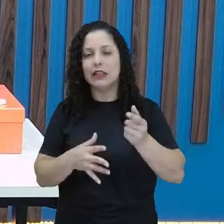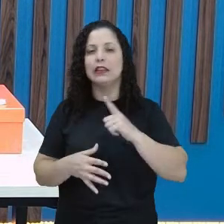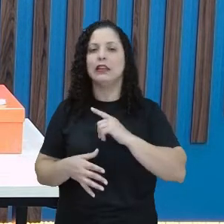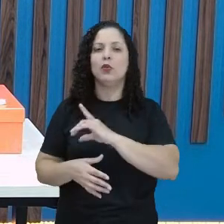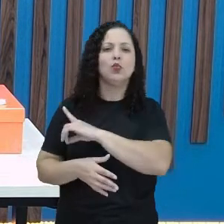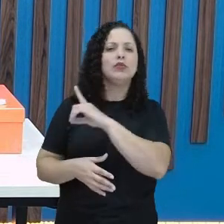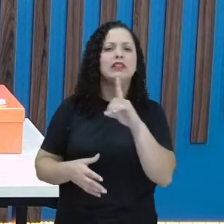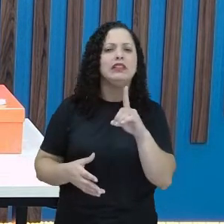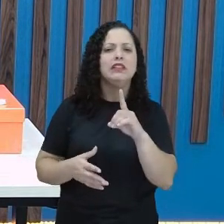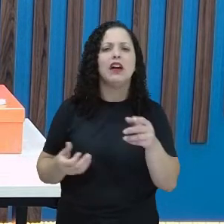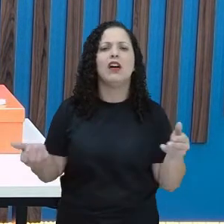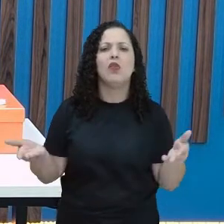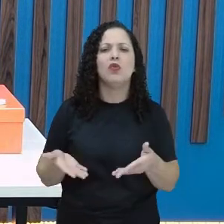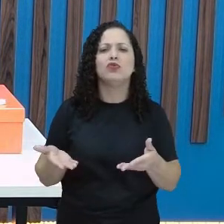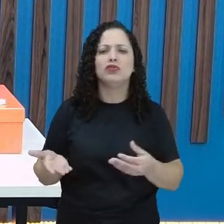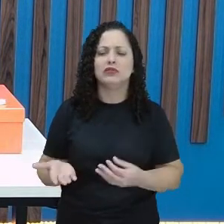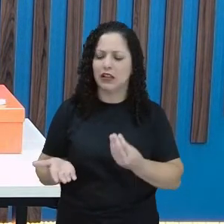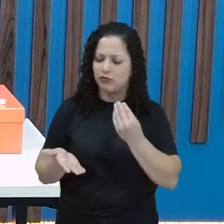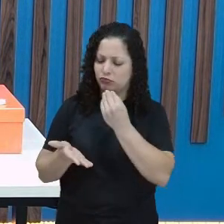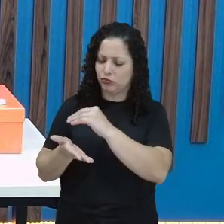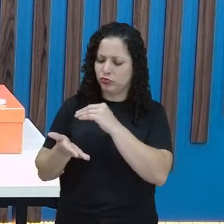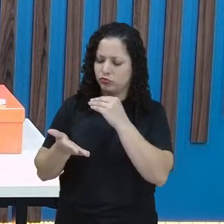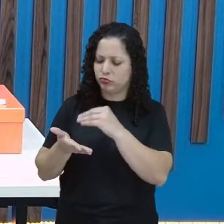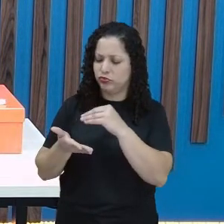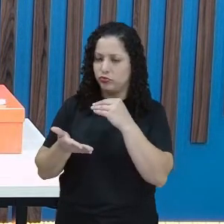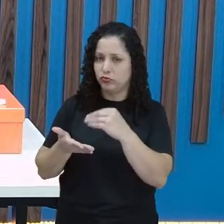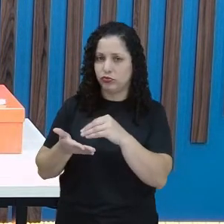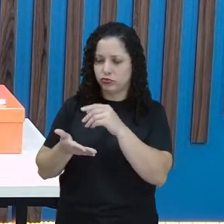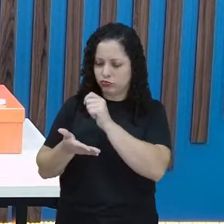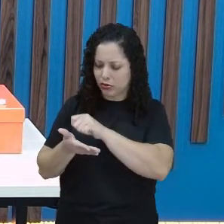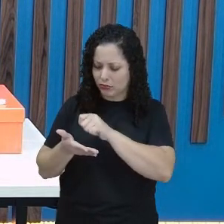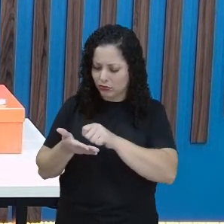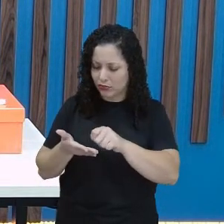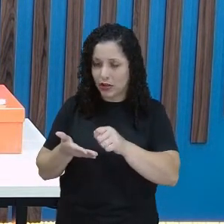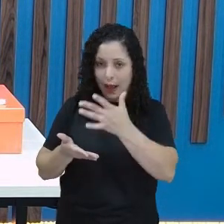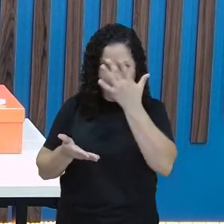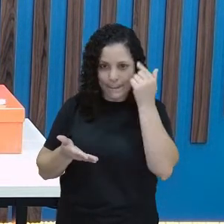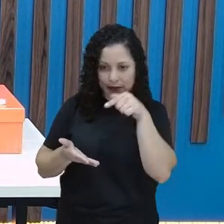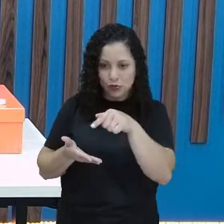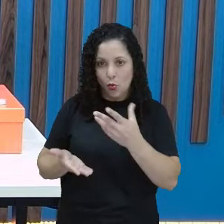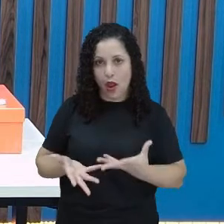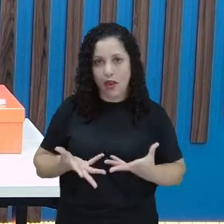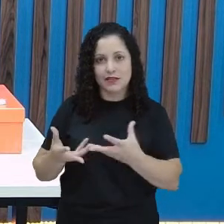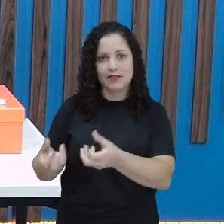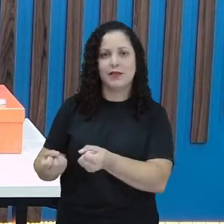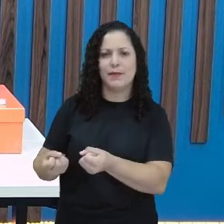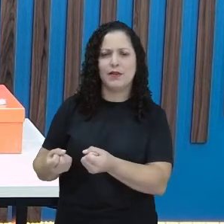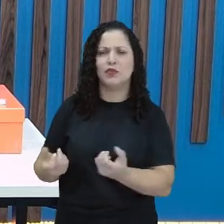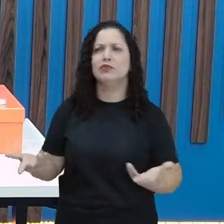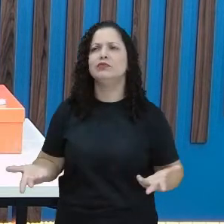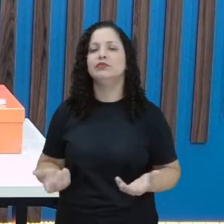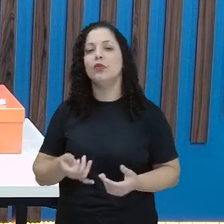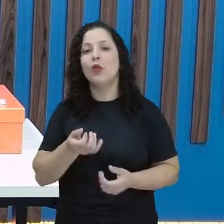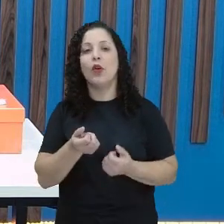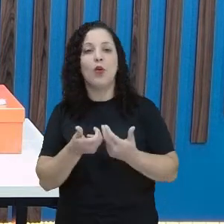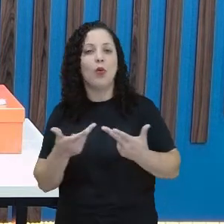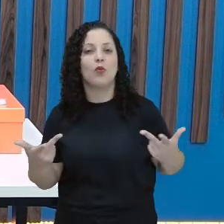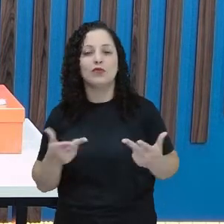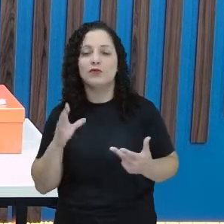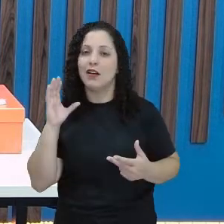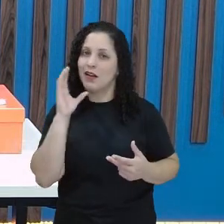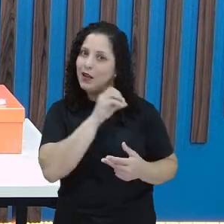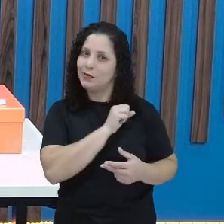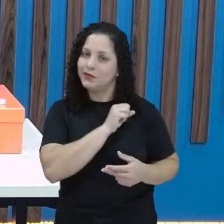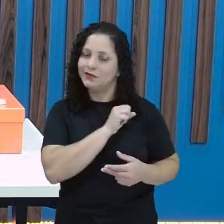data em que foi escrito aquele bilhete. Porque quem recebeu o bilhete, olha, se for uma coisa de urgência,